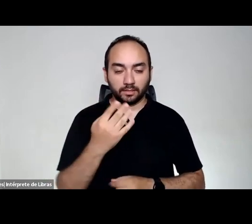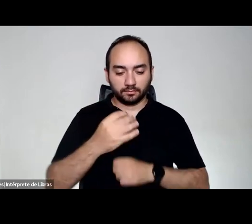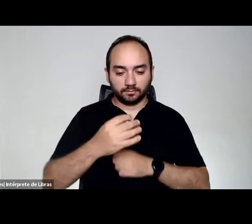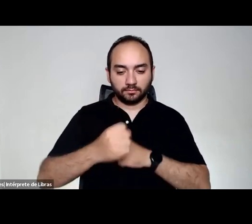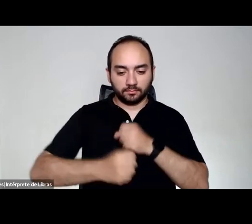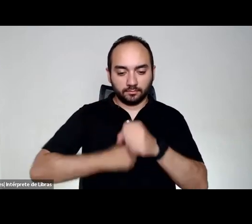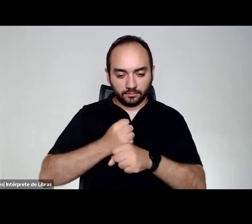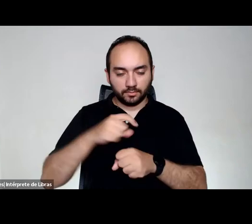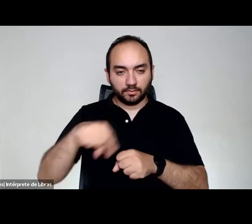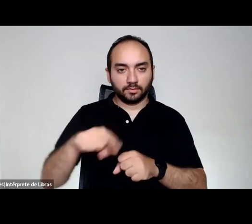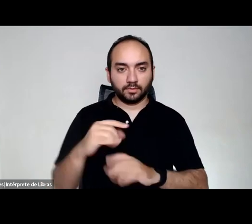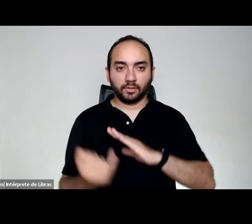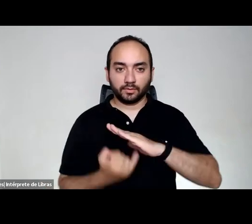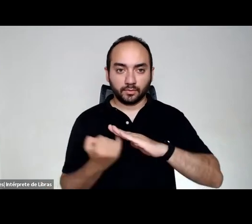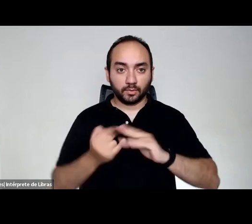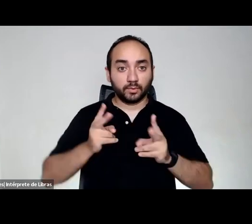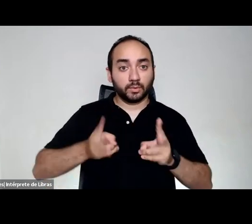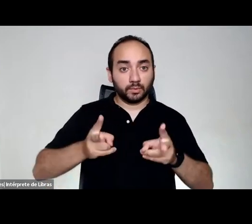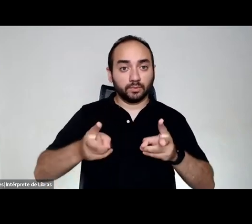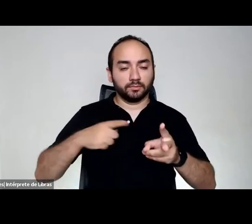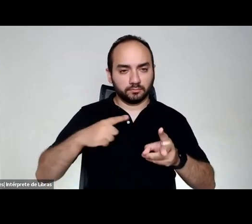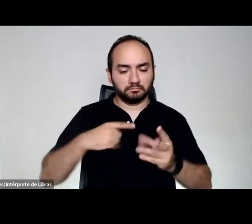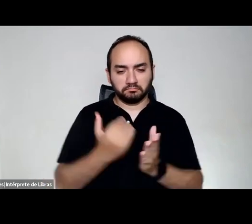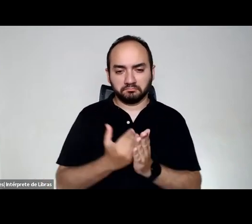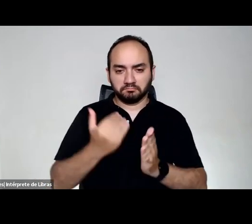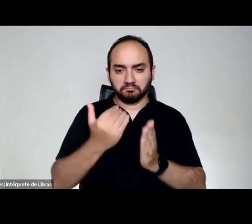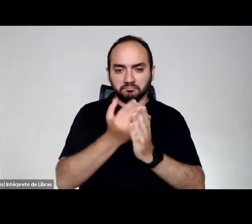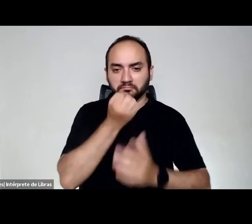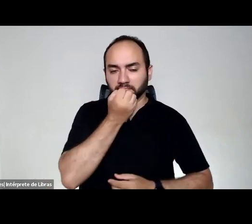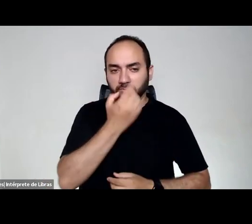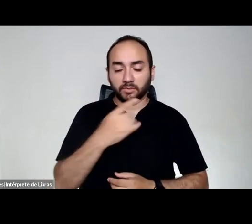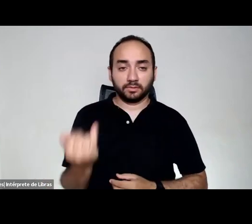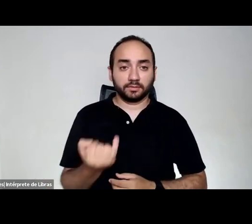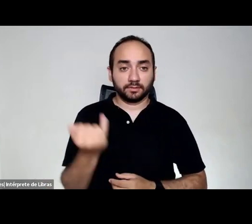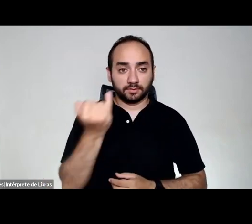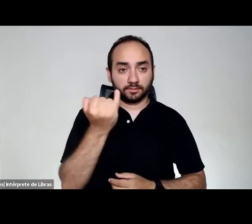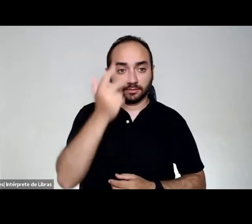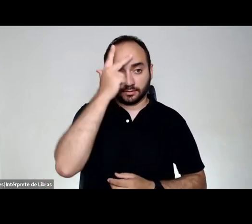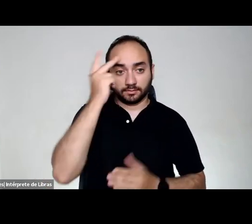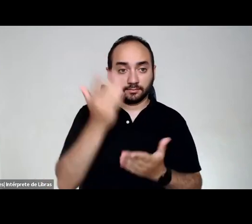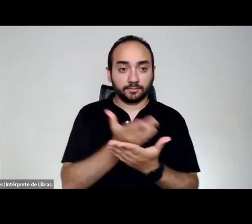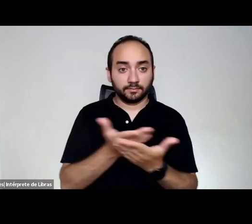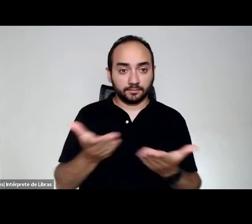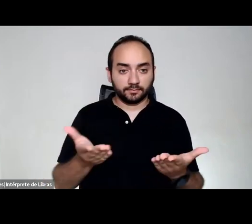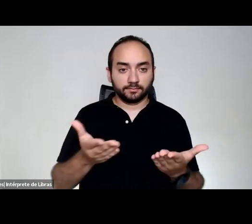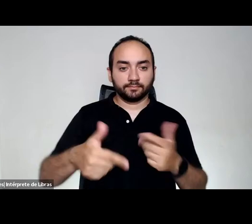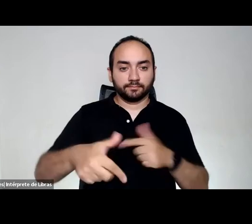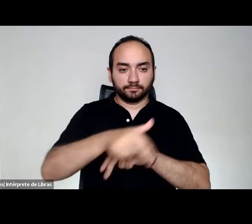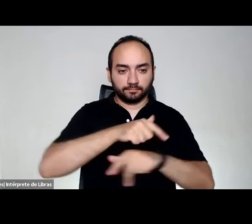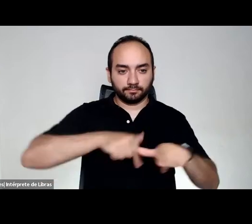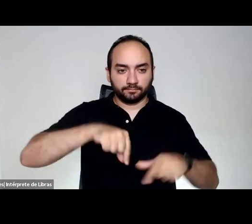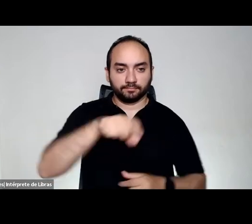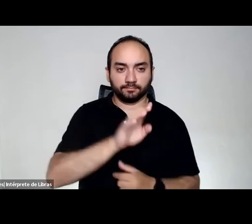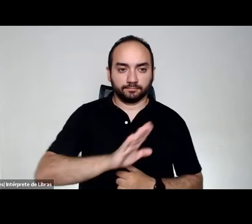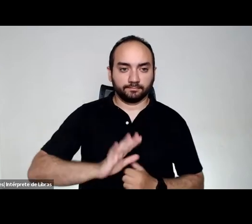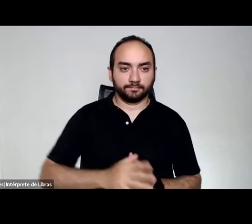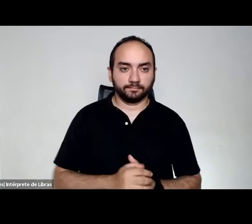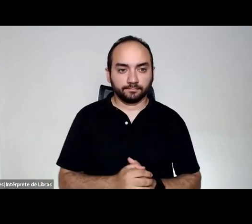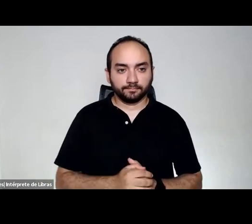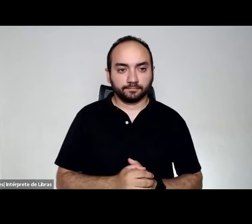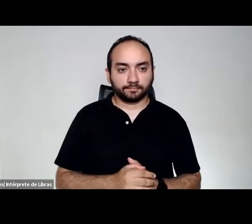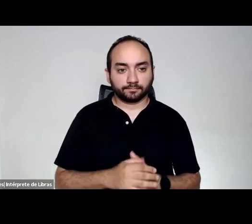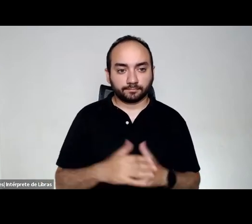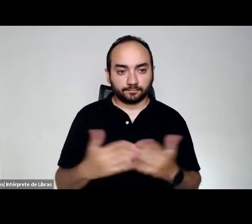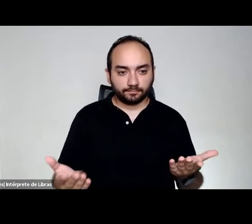a nossa instituição continua bastante atuante e muito importante para as pessoas, para a população brasileira nesse sentido. Então,